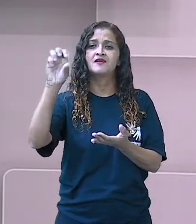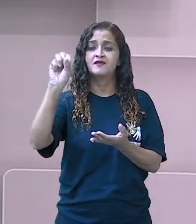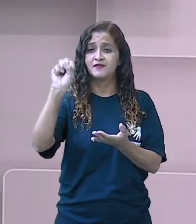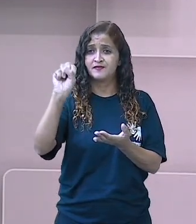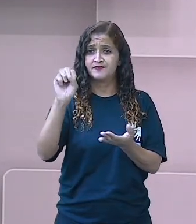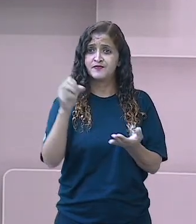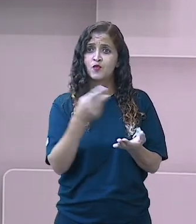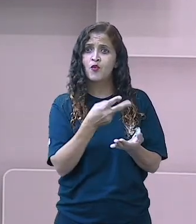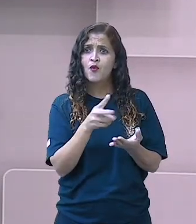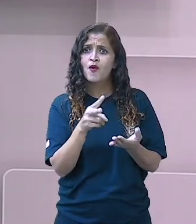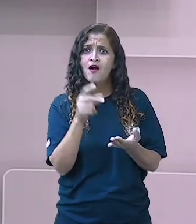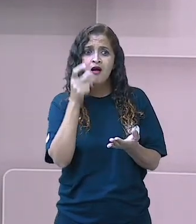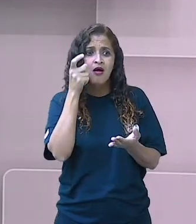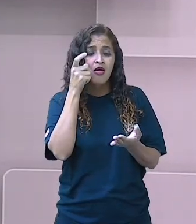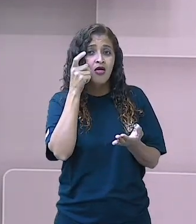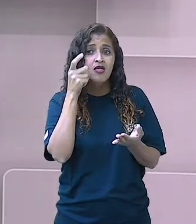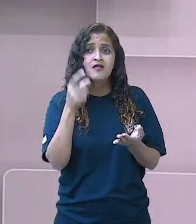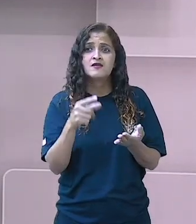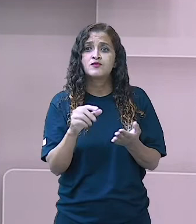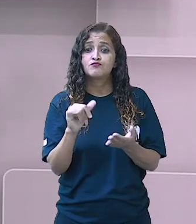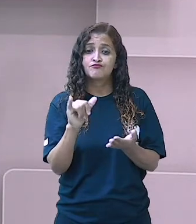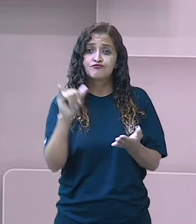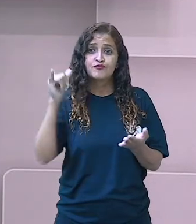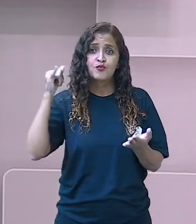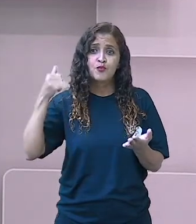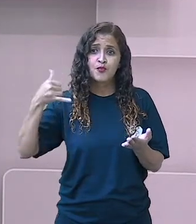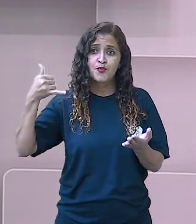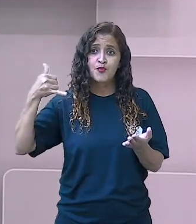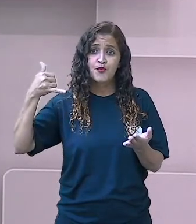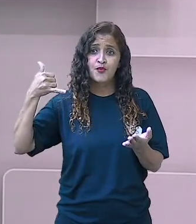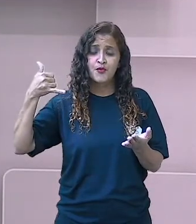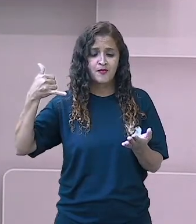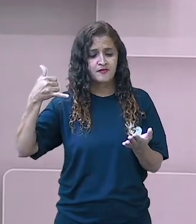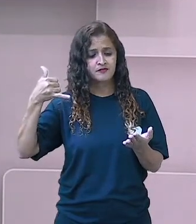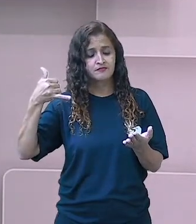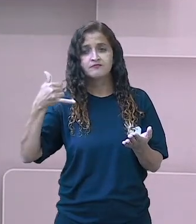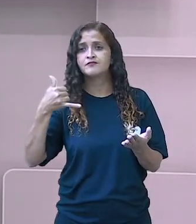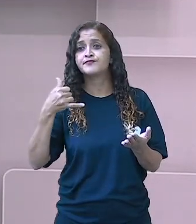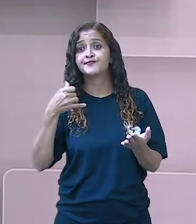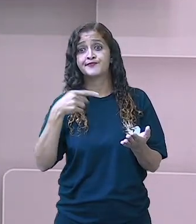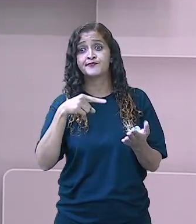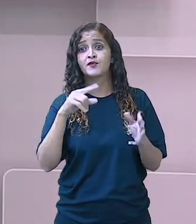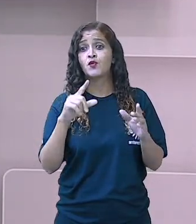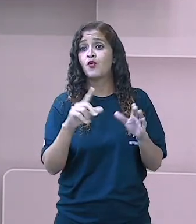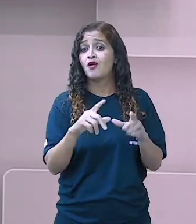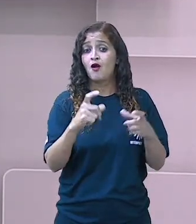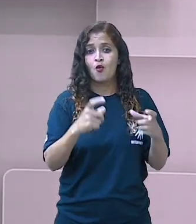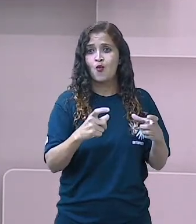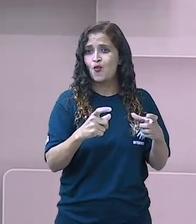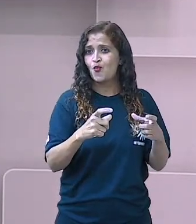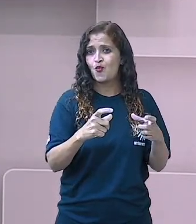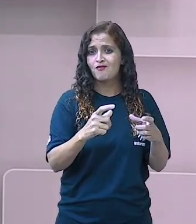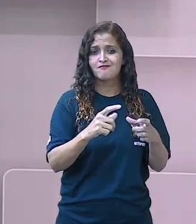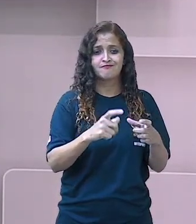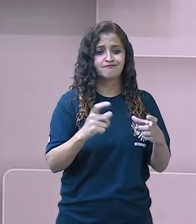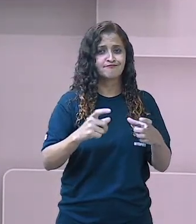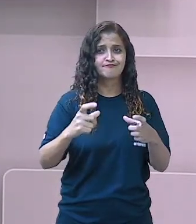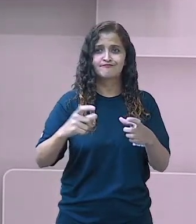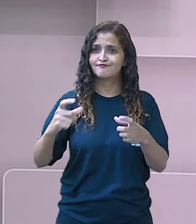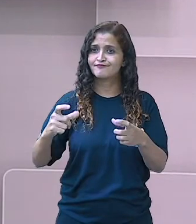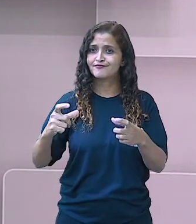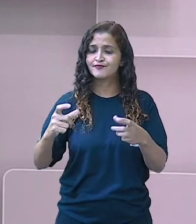seu celular, um computador. Aonde você estiver assistindo a gente, na plataforma, né? De TV, aí no seu internet.